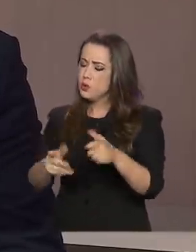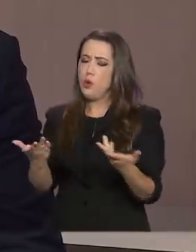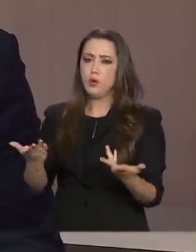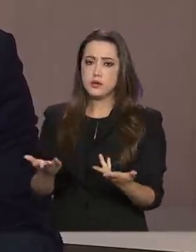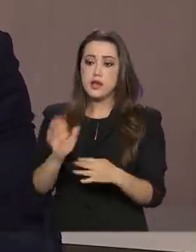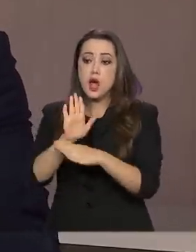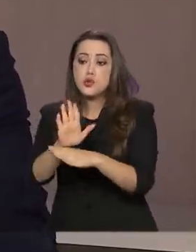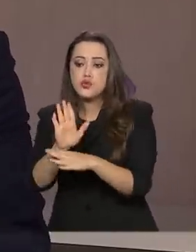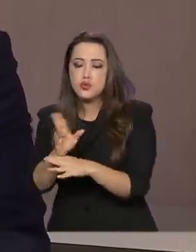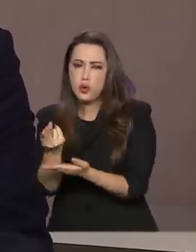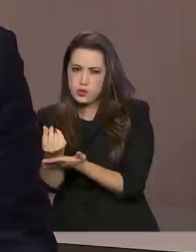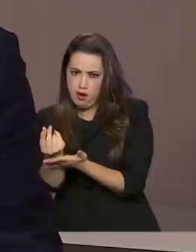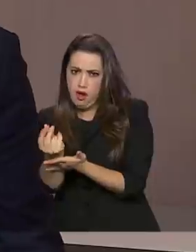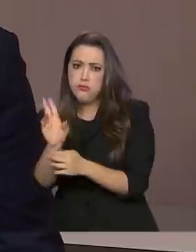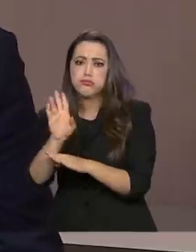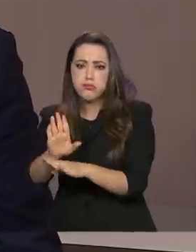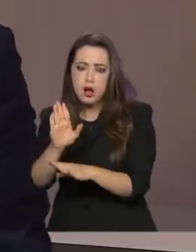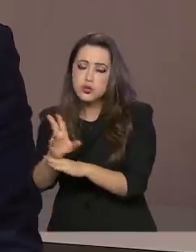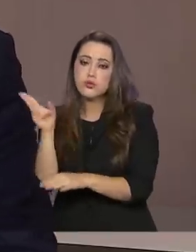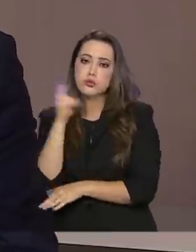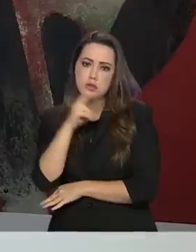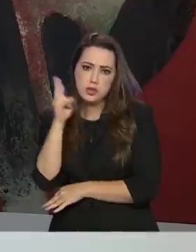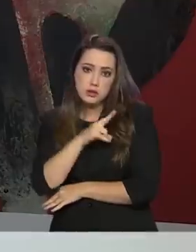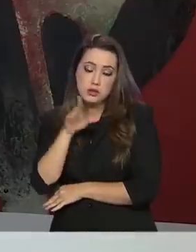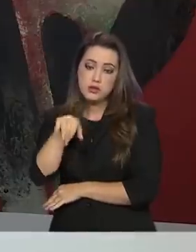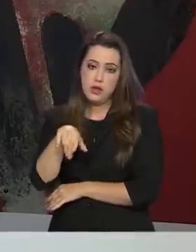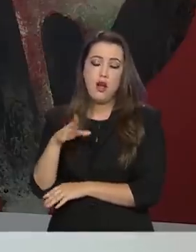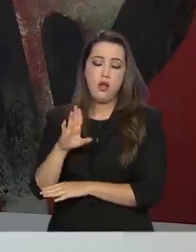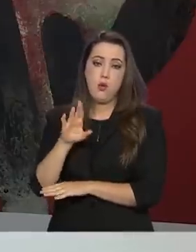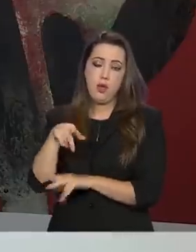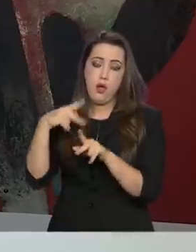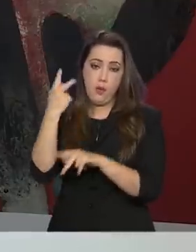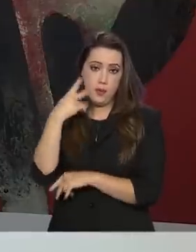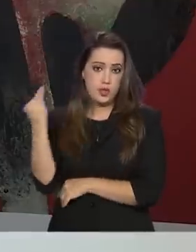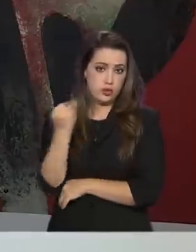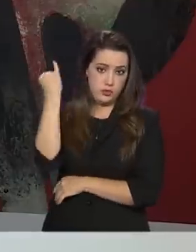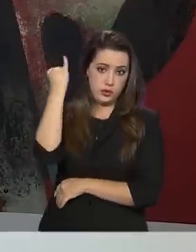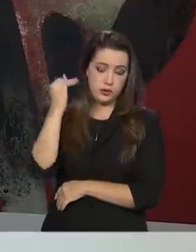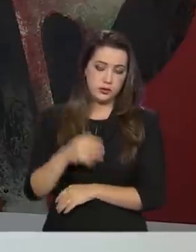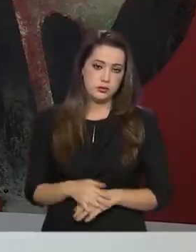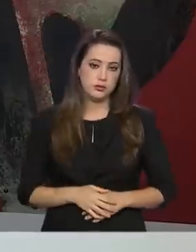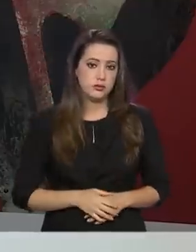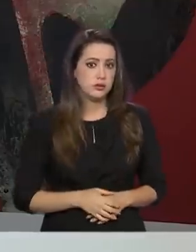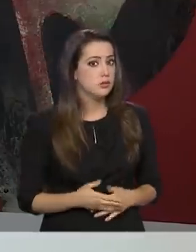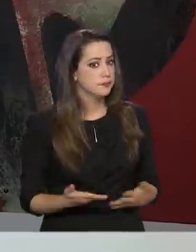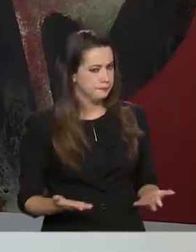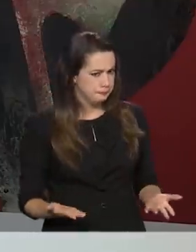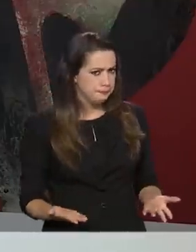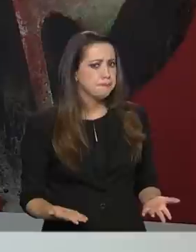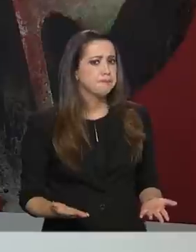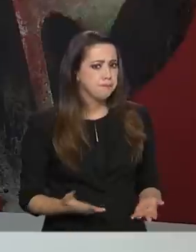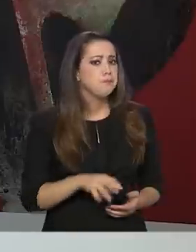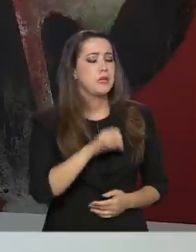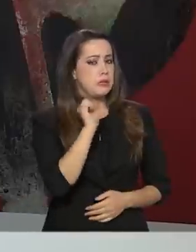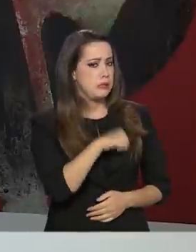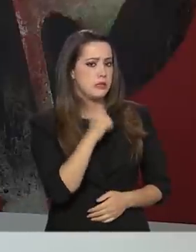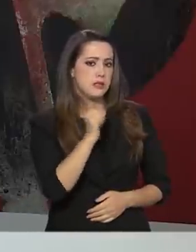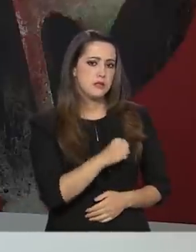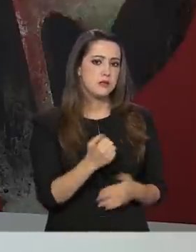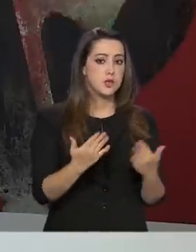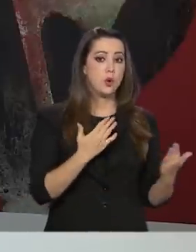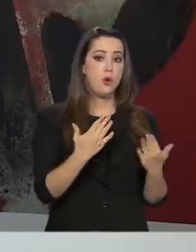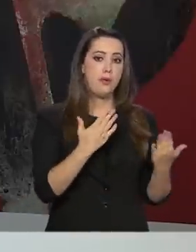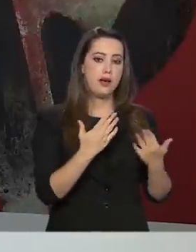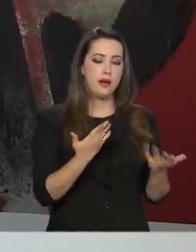auxílio emergencial é uma política de destaque? Certamente. Pela dimensão, tivemos aí